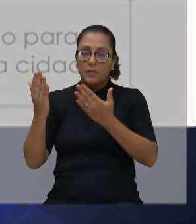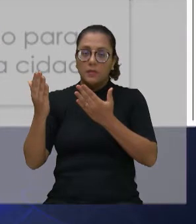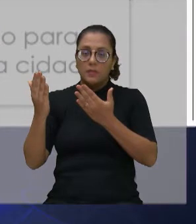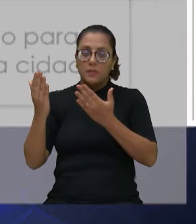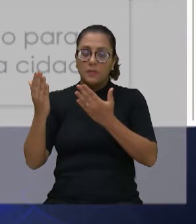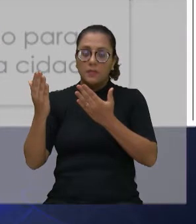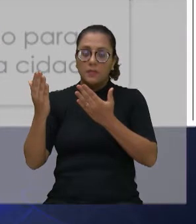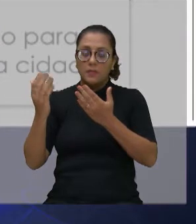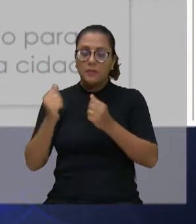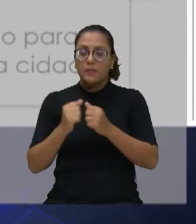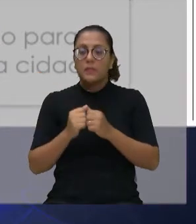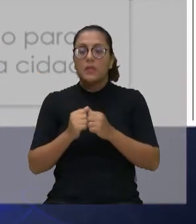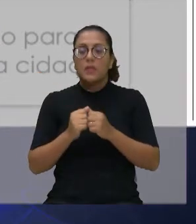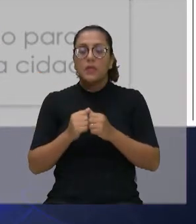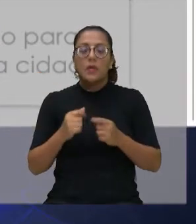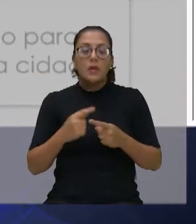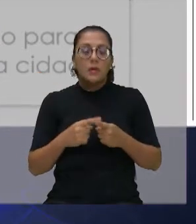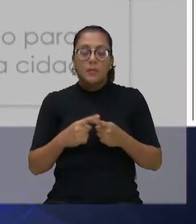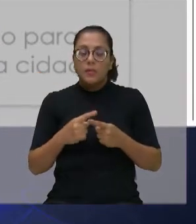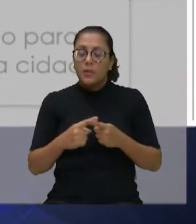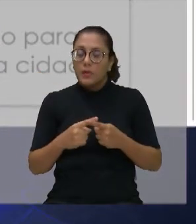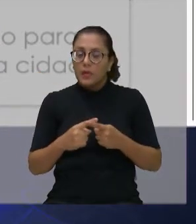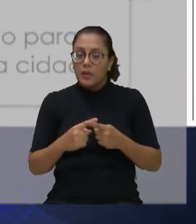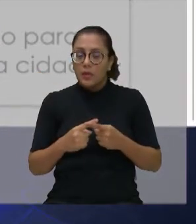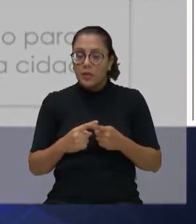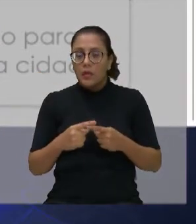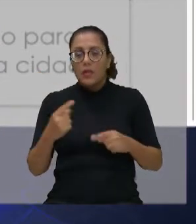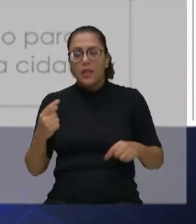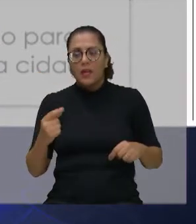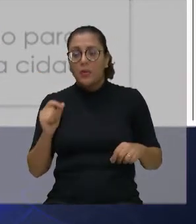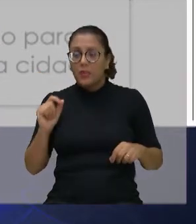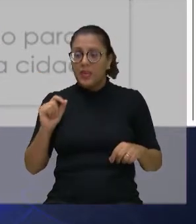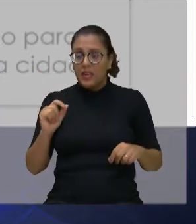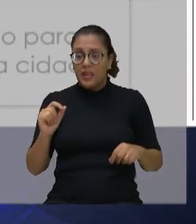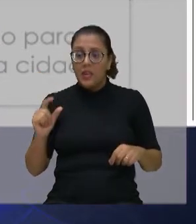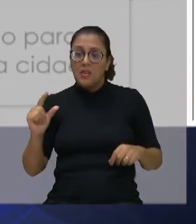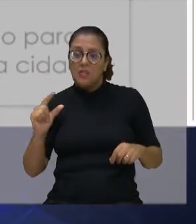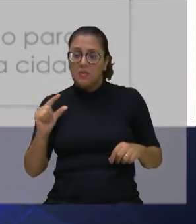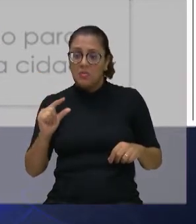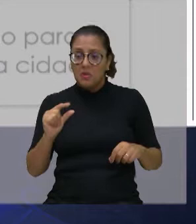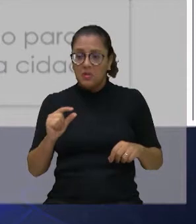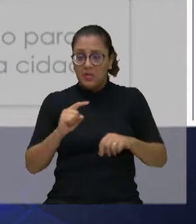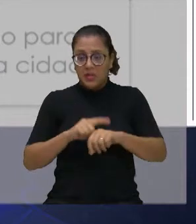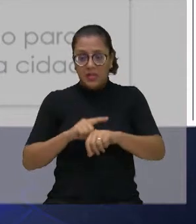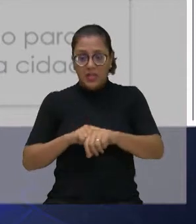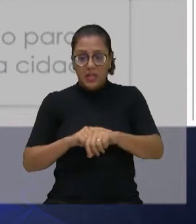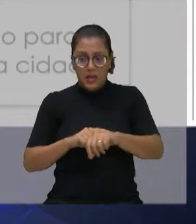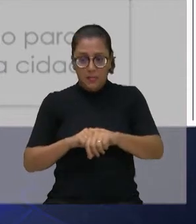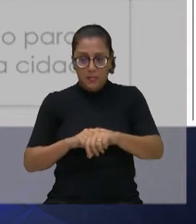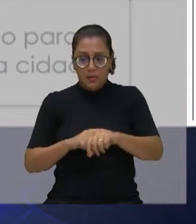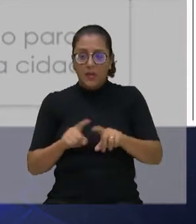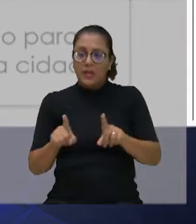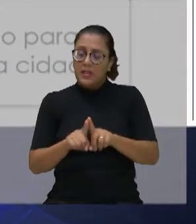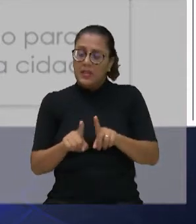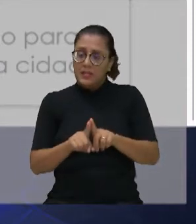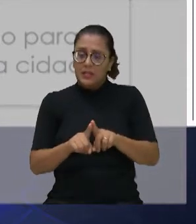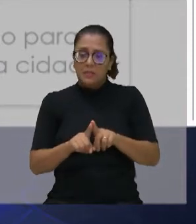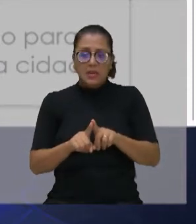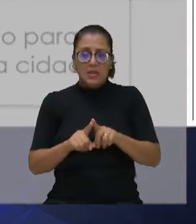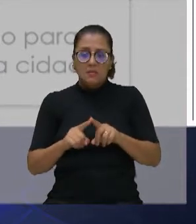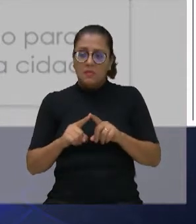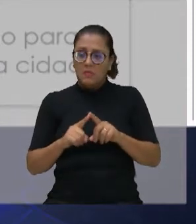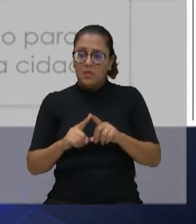intenção, que é a proposta de diminuir o prazo, limitar as tramitações, não ter debate,